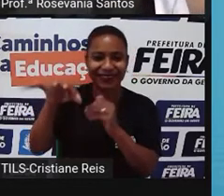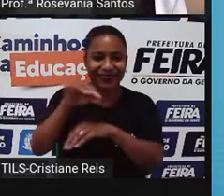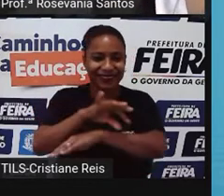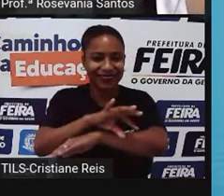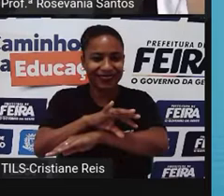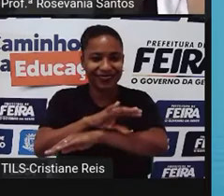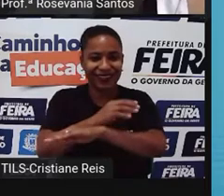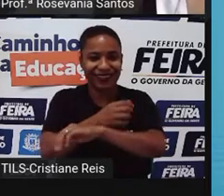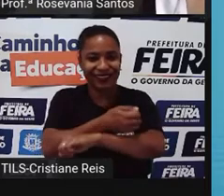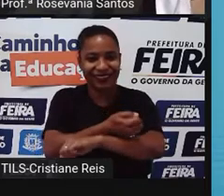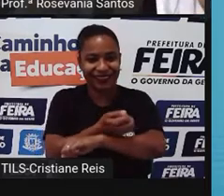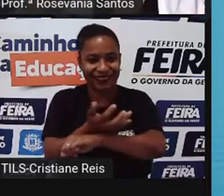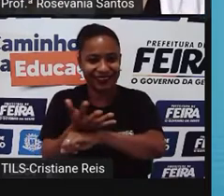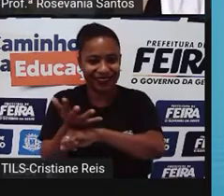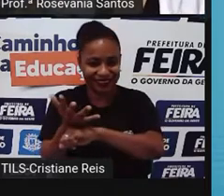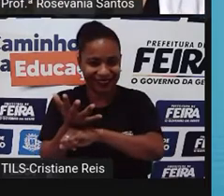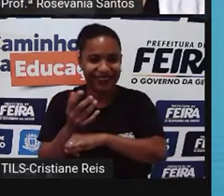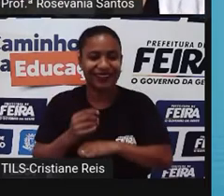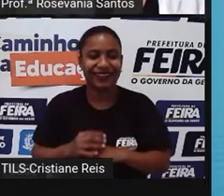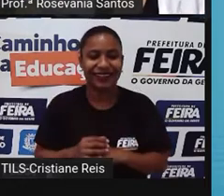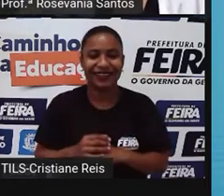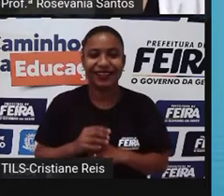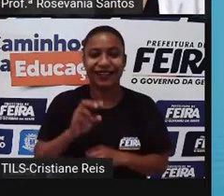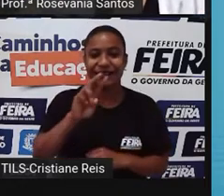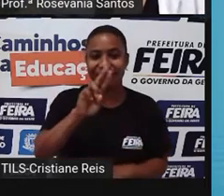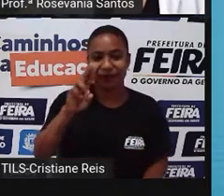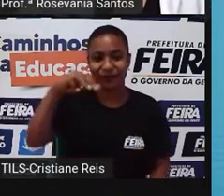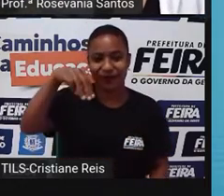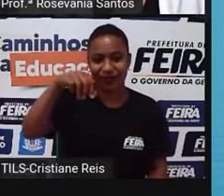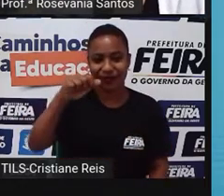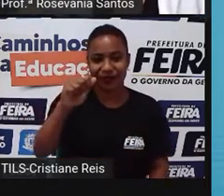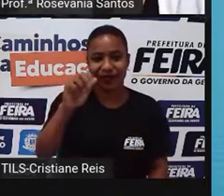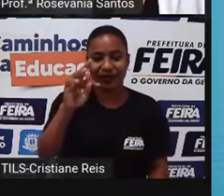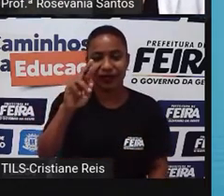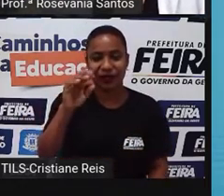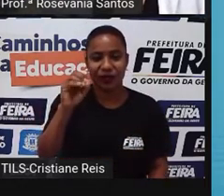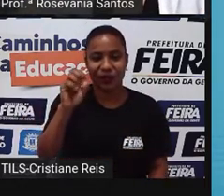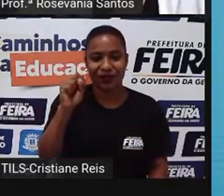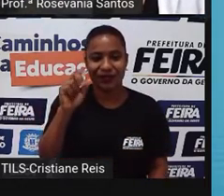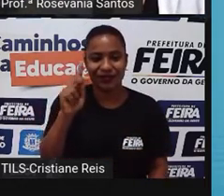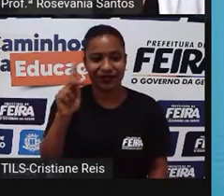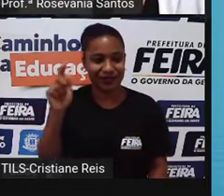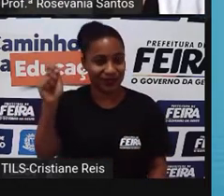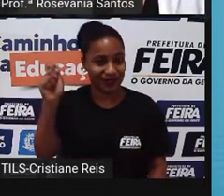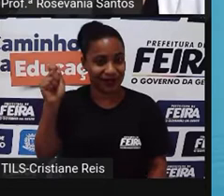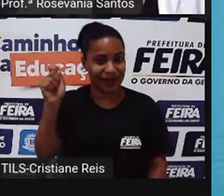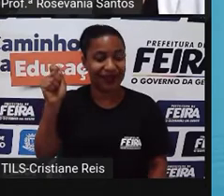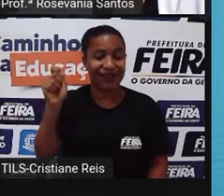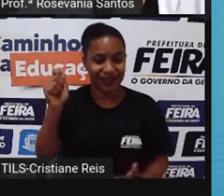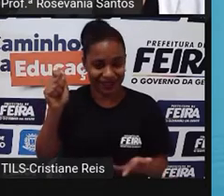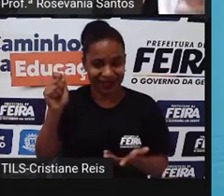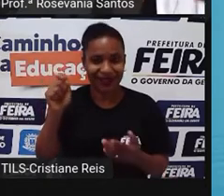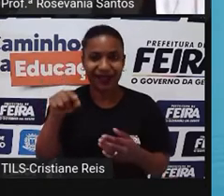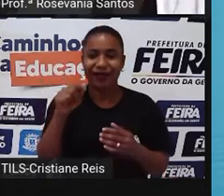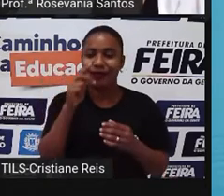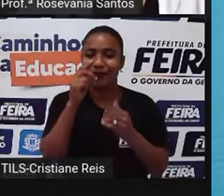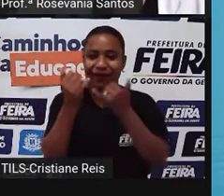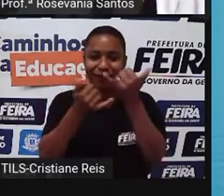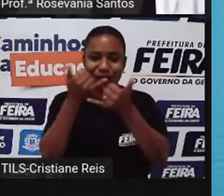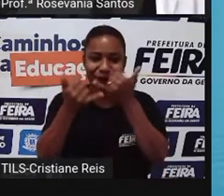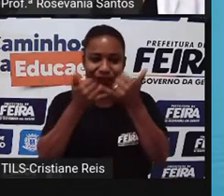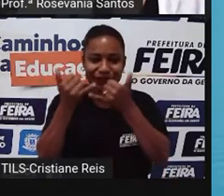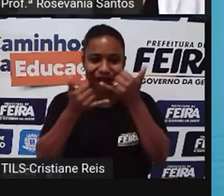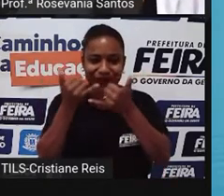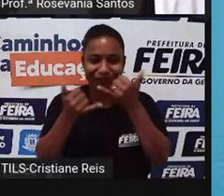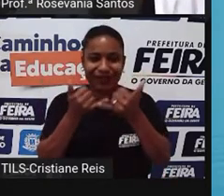lembram, ela representa, né? A palavra Maria, né? E aí, ela vem com esse formatozinho e tem toda uma